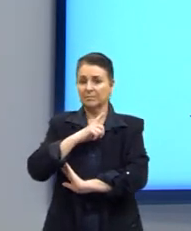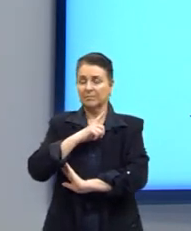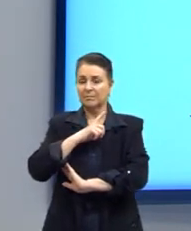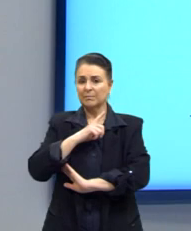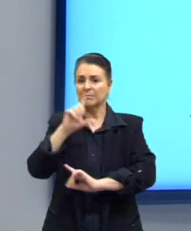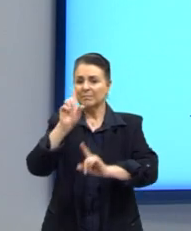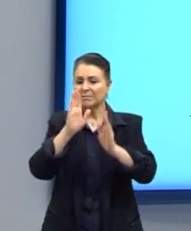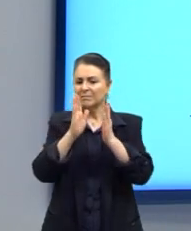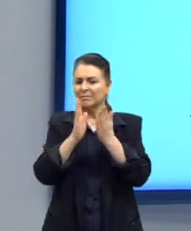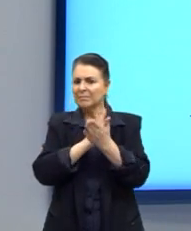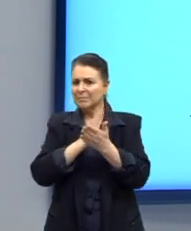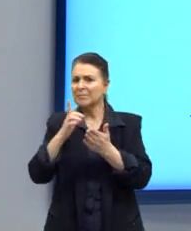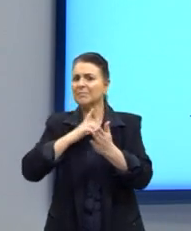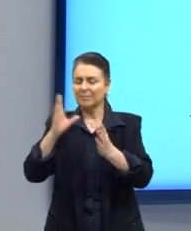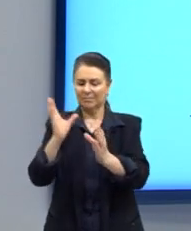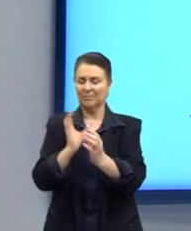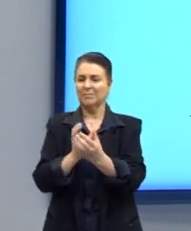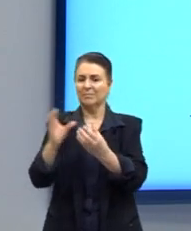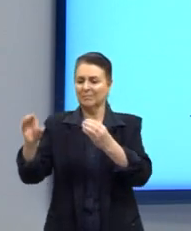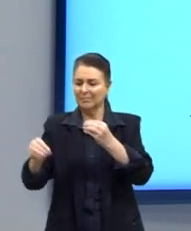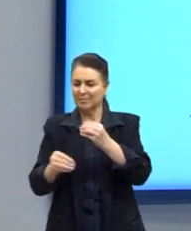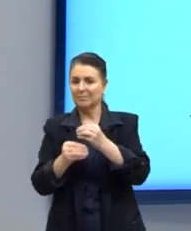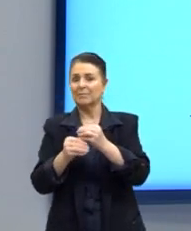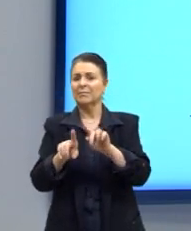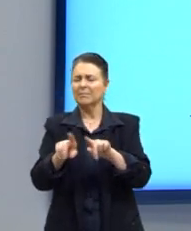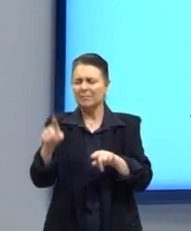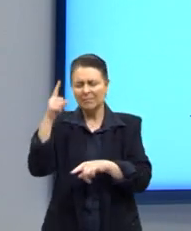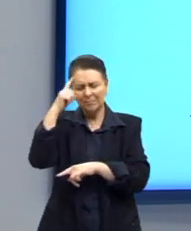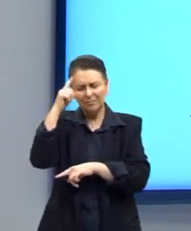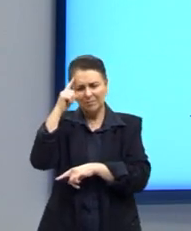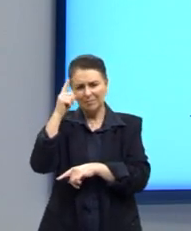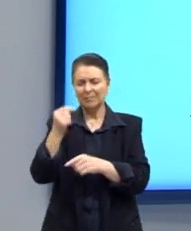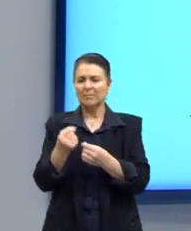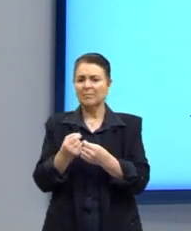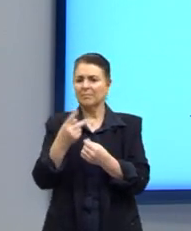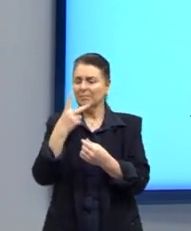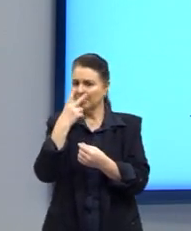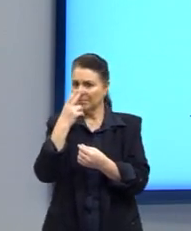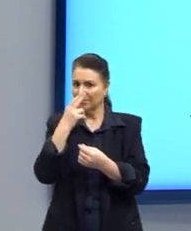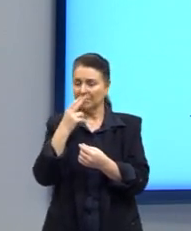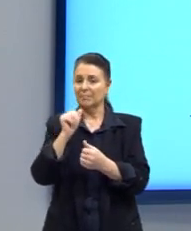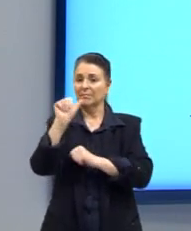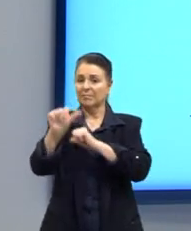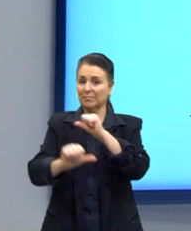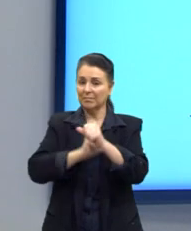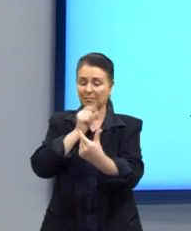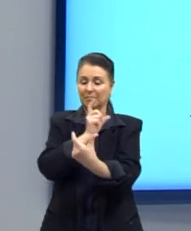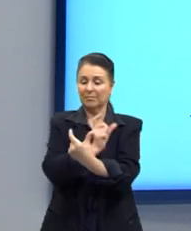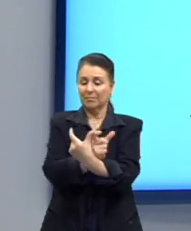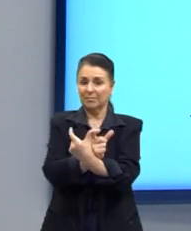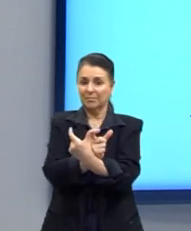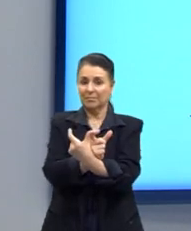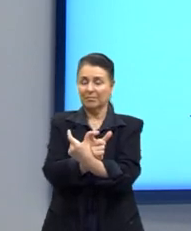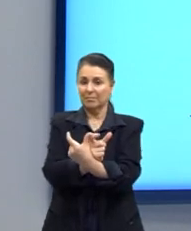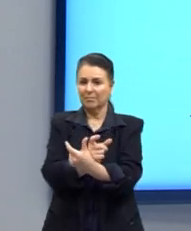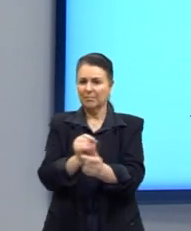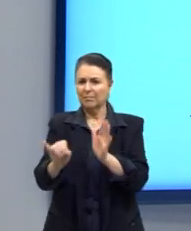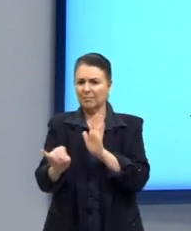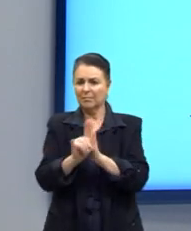Então, alguns têm esse acréscimo, mas elas seguem mais ou menos o mesmo raciocínio de trocar somente o sufixo, identificar o grupo funcional,